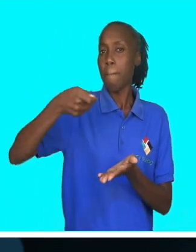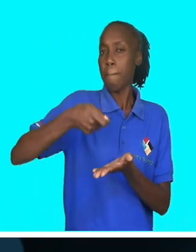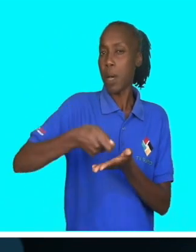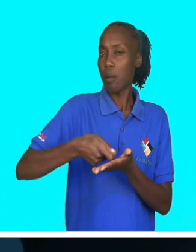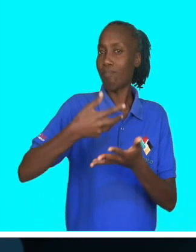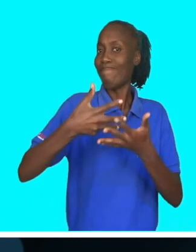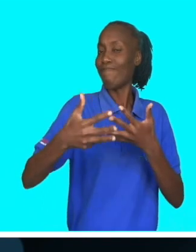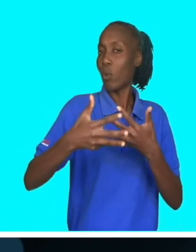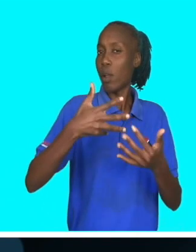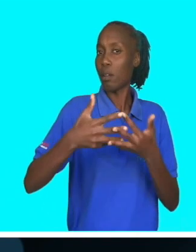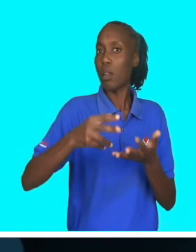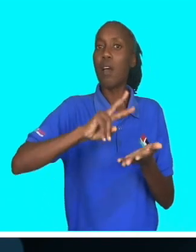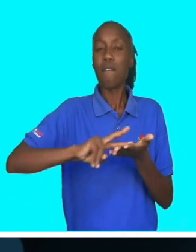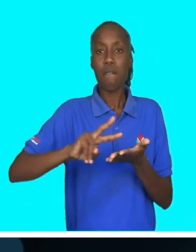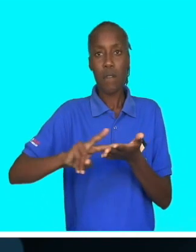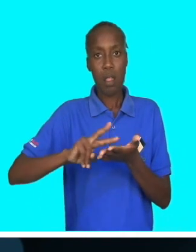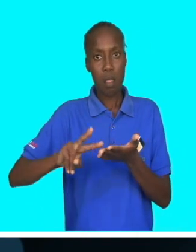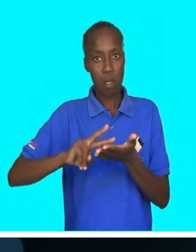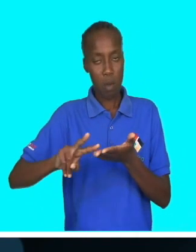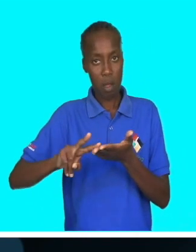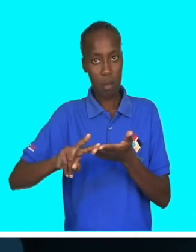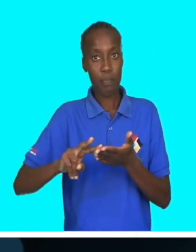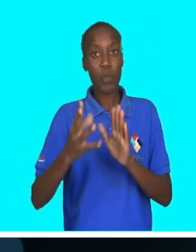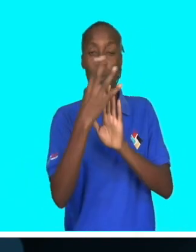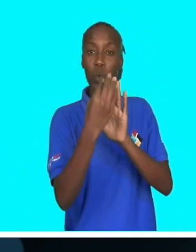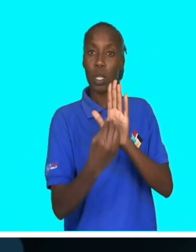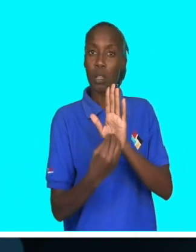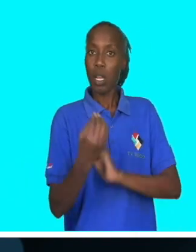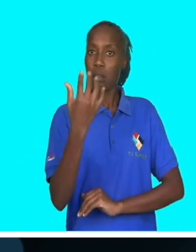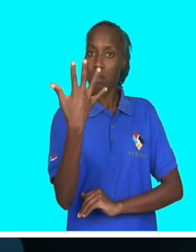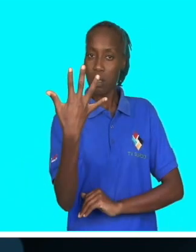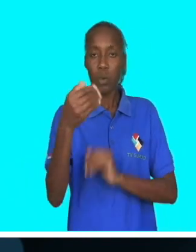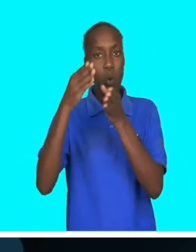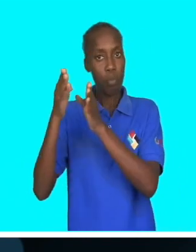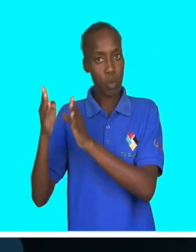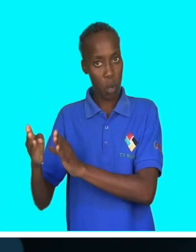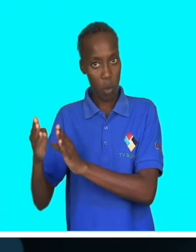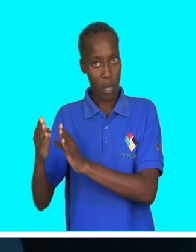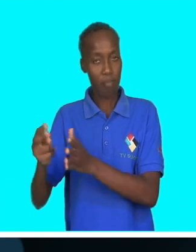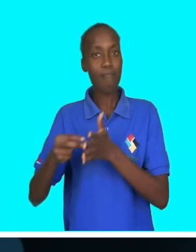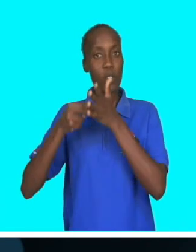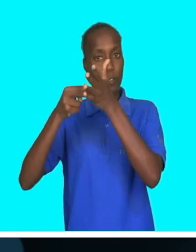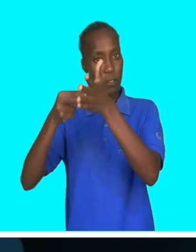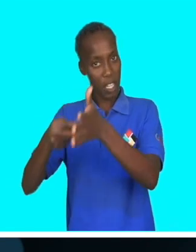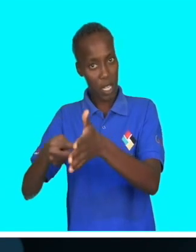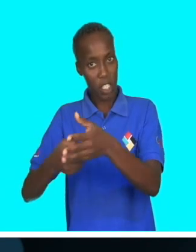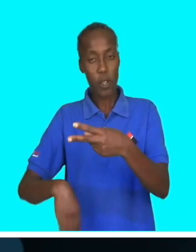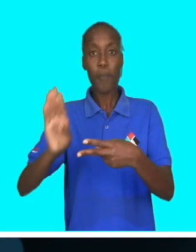de pagamento de qualquer tarifa, não é? Num total de cinco passageiros por cada trajeto.